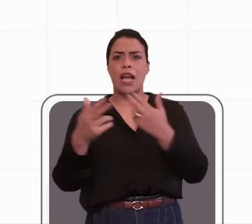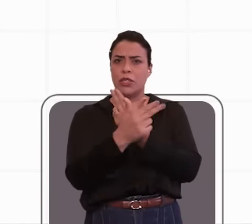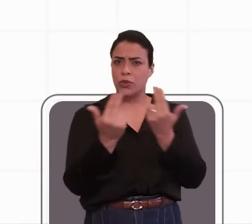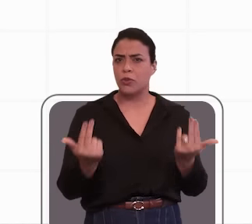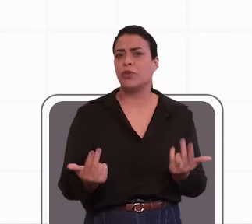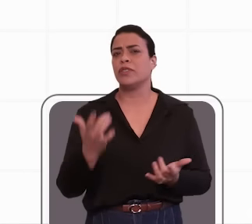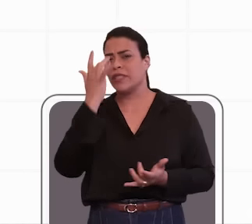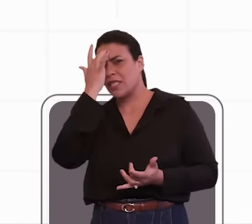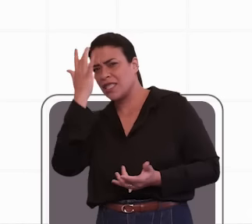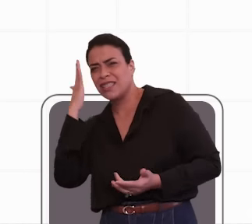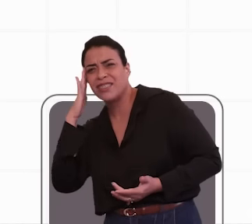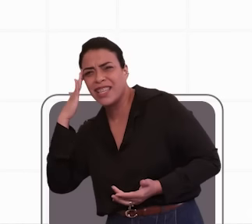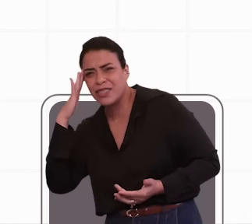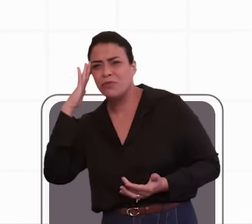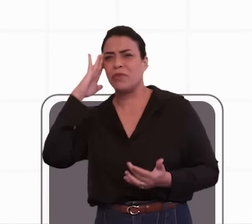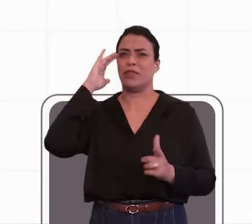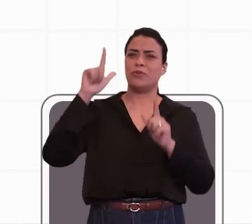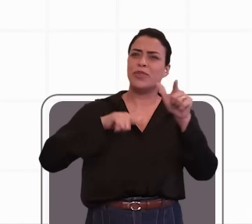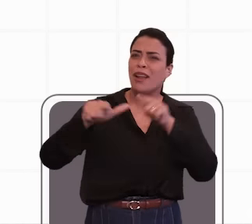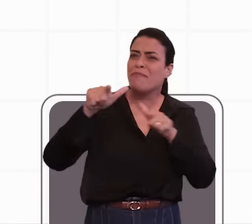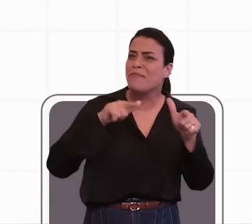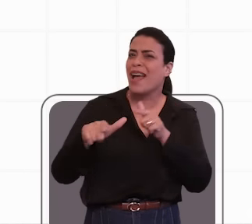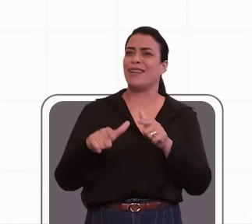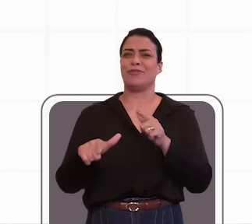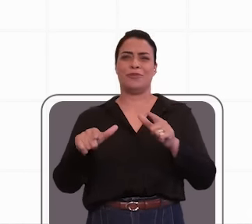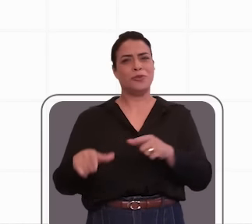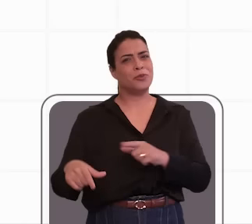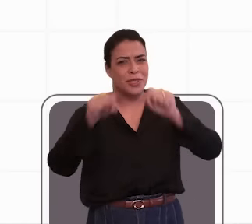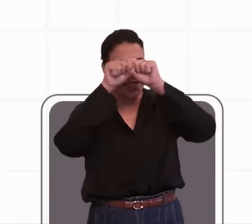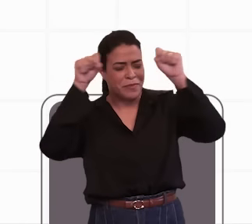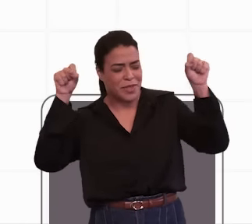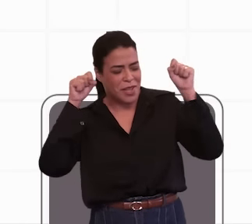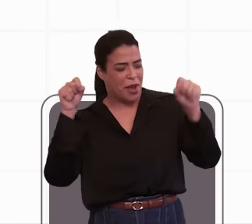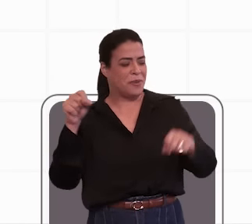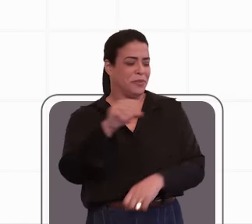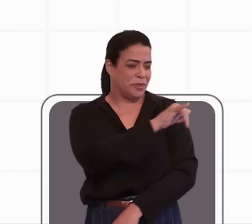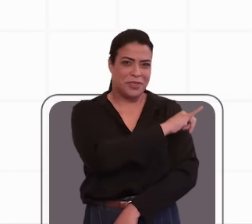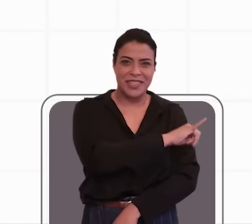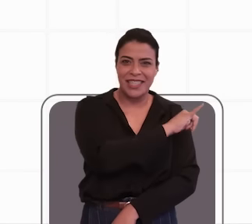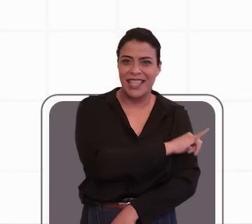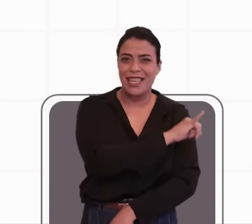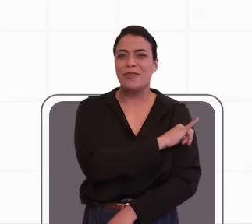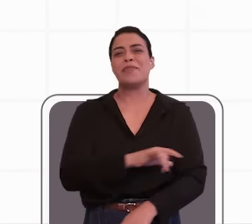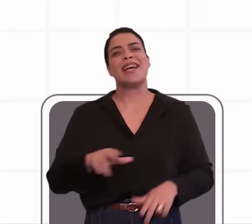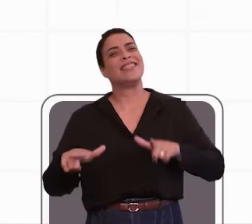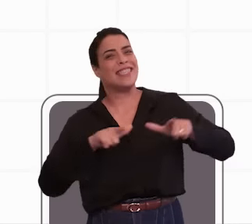facilitando o entendimento e reforçando o compromisso do Tribunal de Justiça do Estado do Rio de Janeiro com o pleno exercício da cidadania.